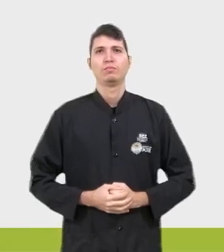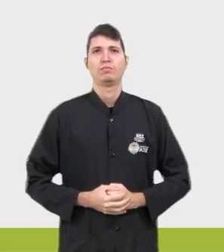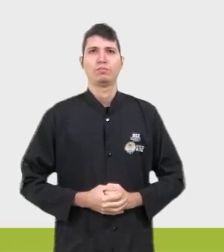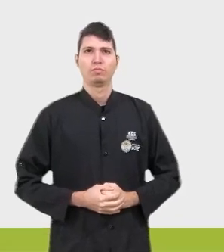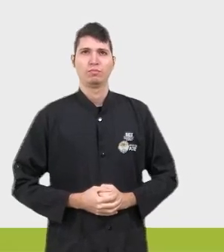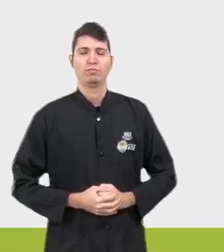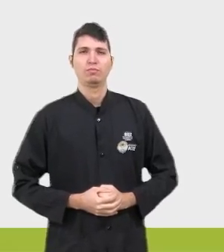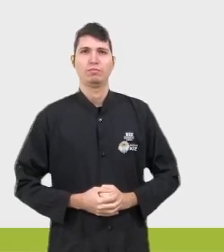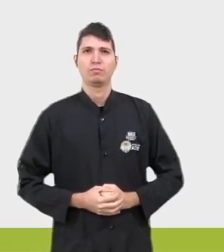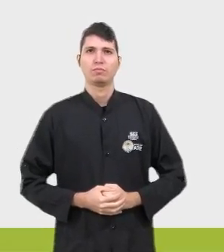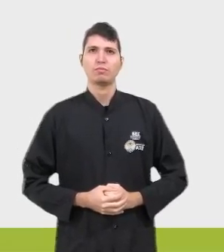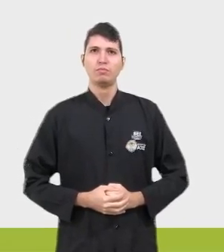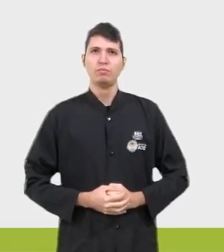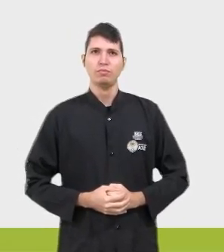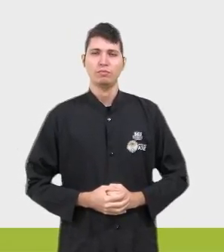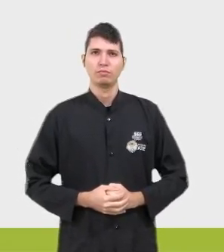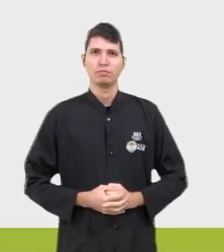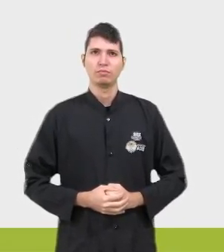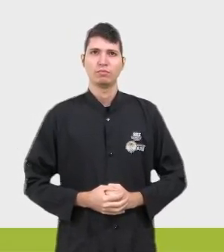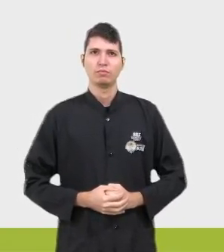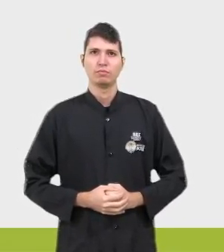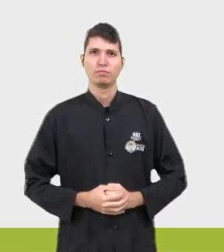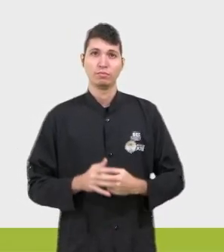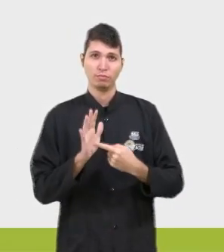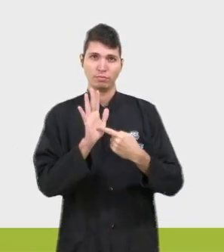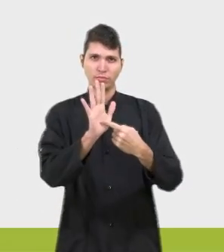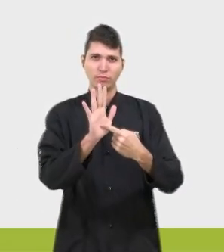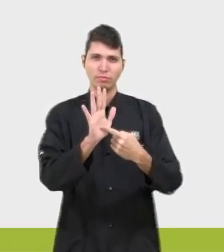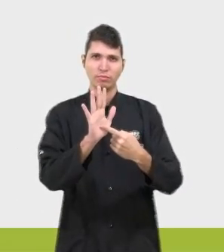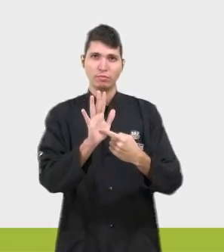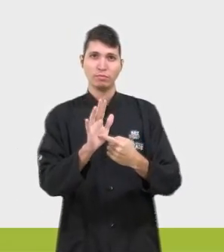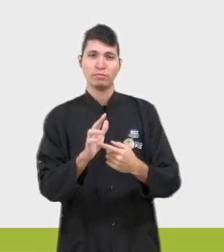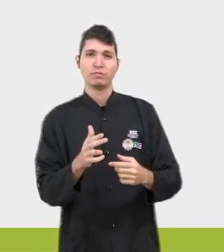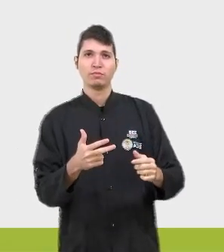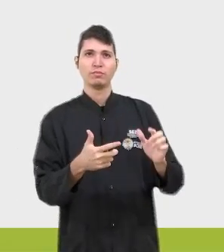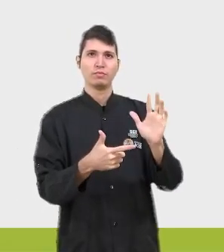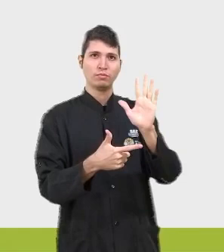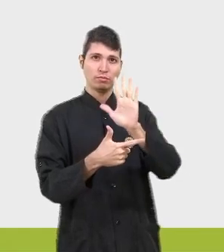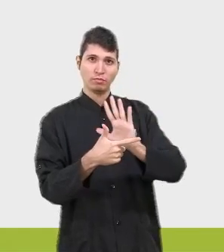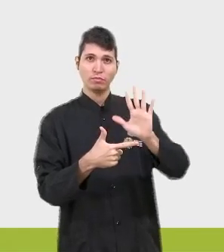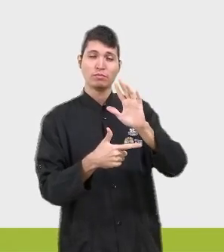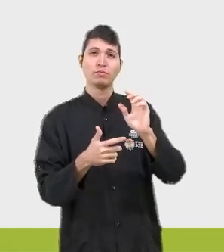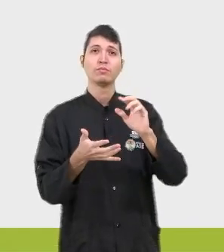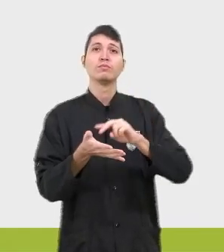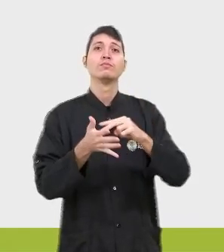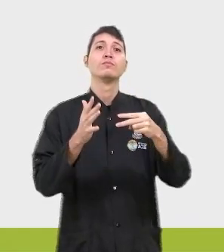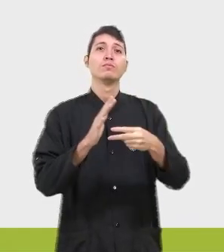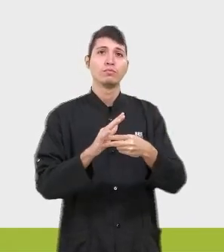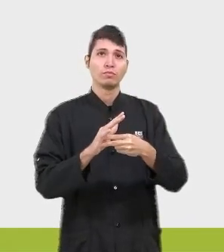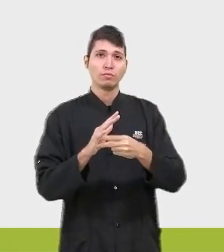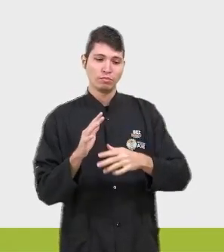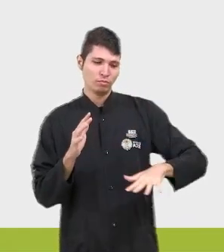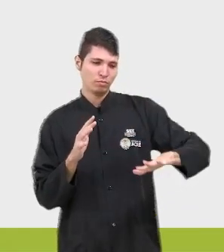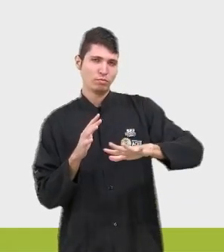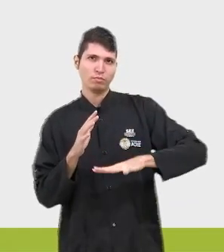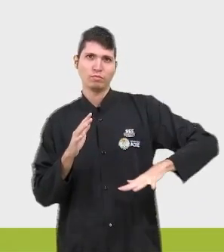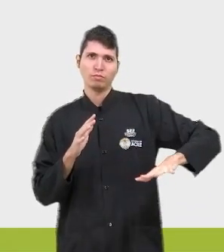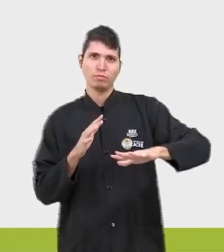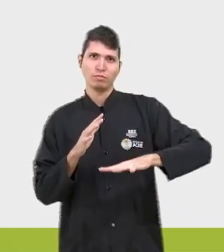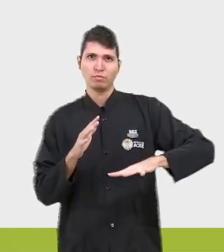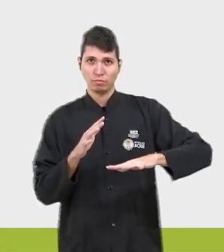Bem, a gente tem a ideia da geometria plana, né? É a área da matemática que estuda as figuras planas, iniciando nos seus conceitos